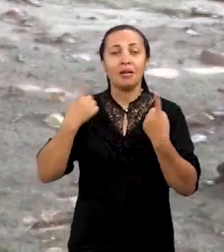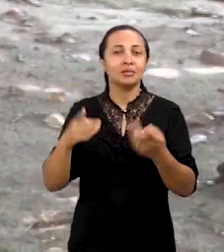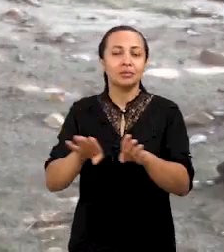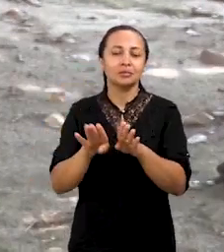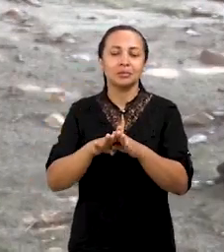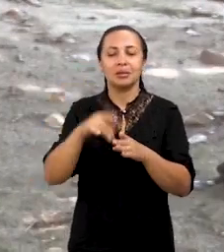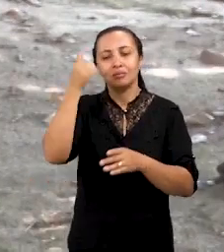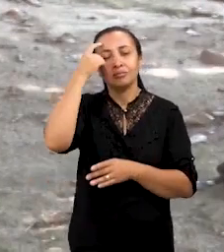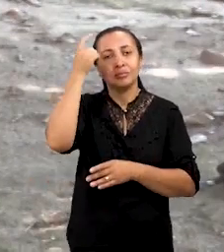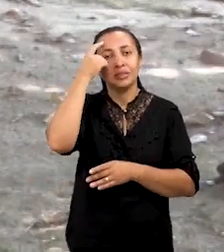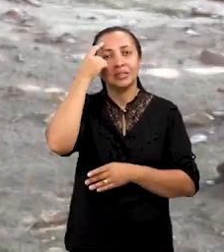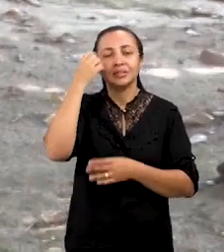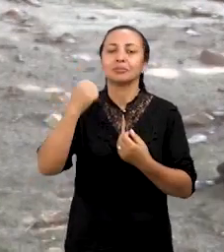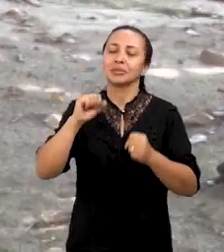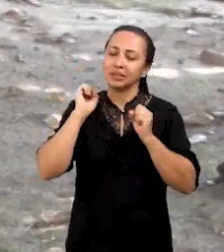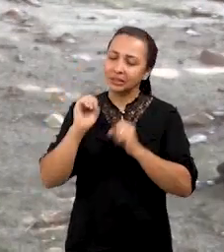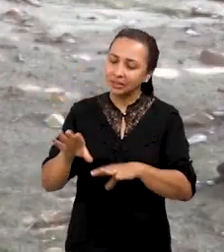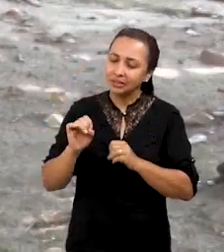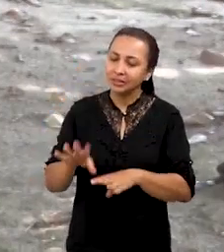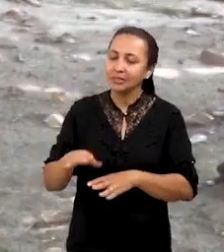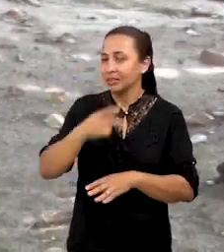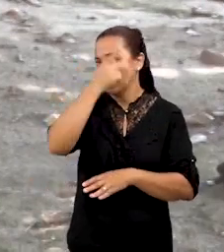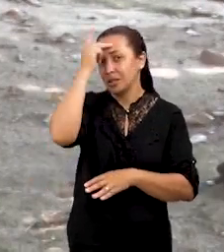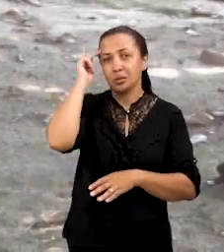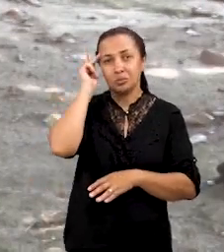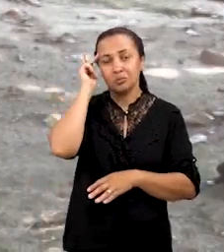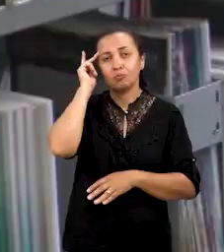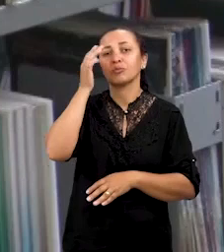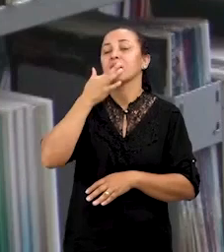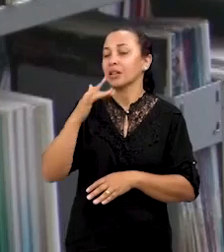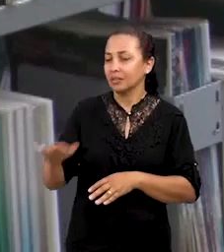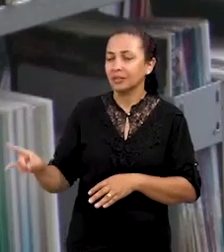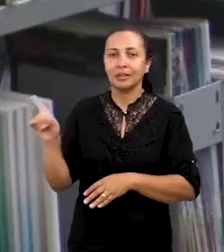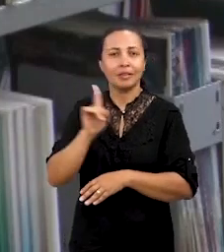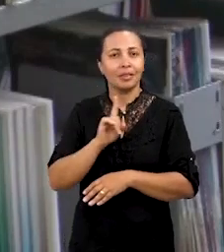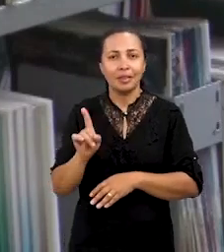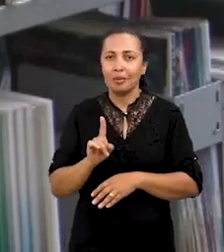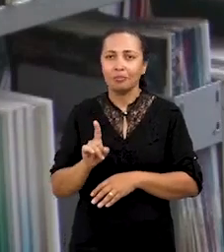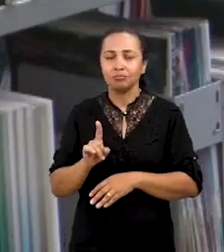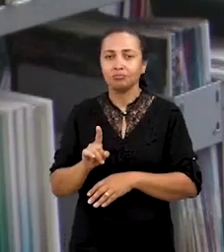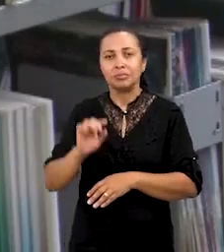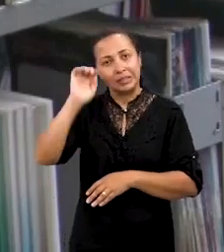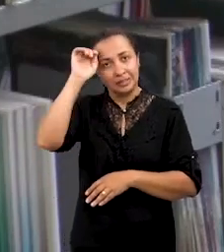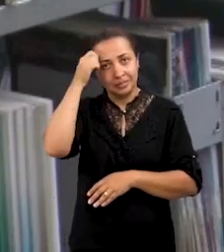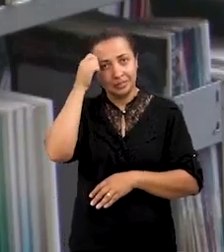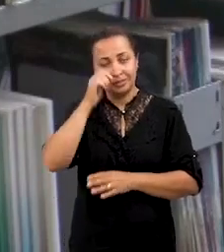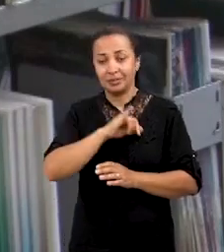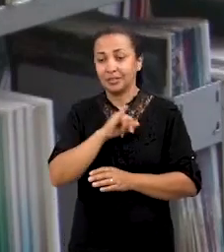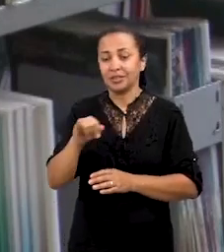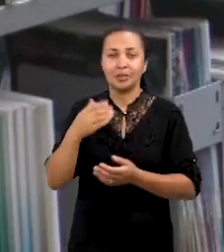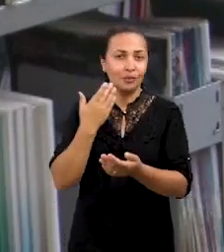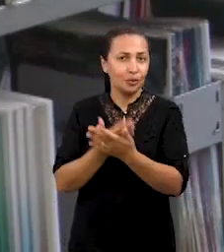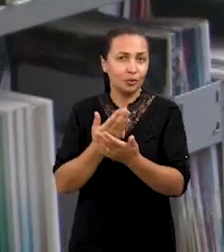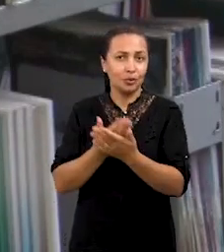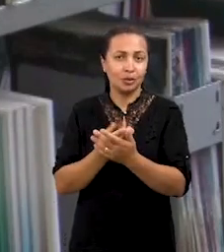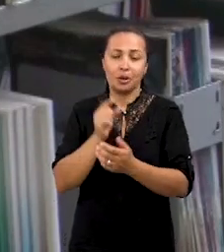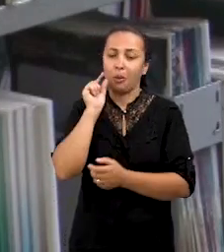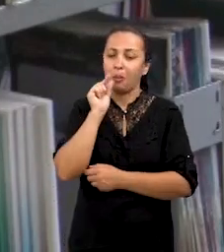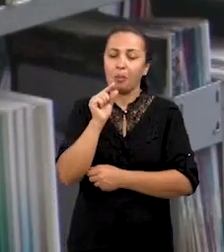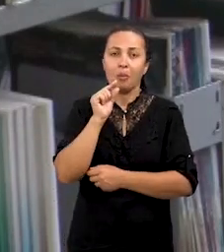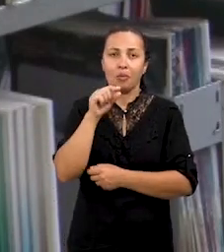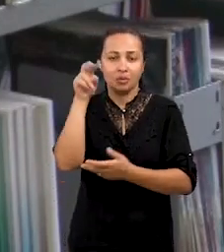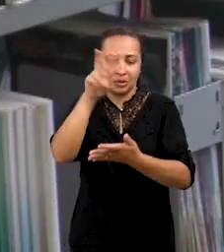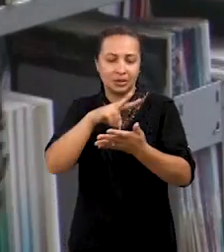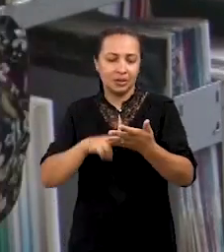precisa de educar as pessoas e as crianças não negras. Se você for estudar um pouco a questão da literatura